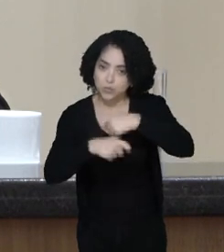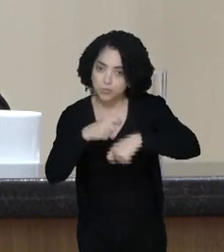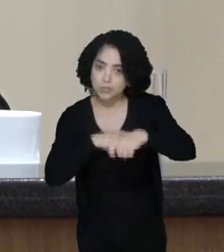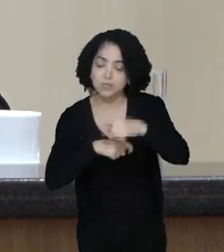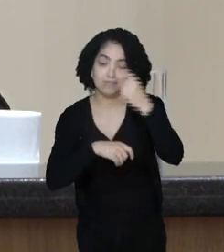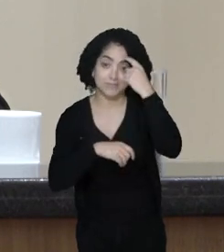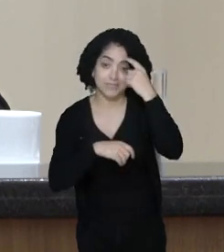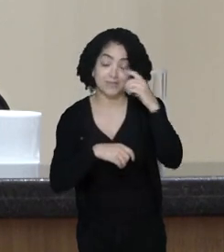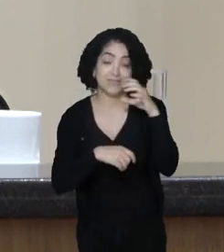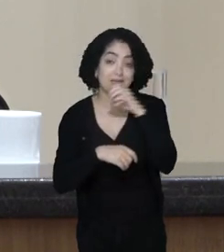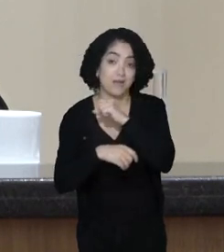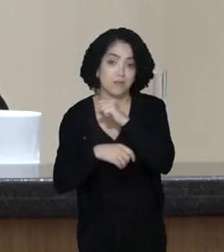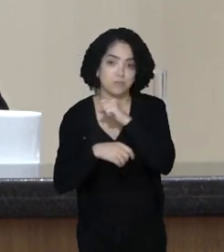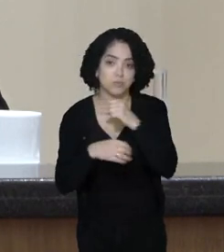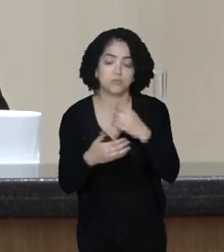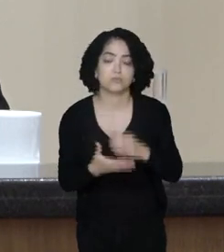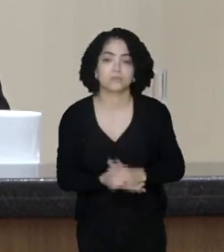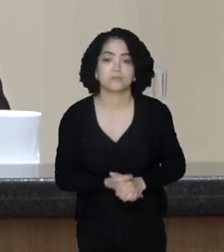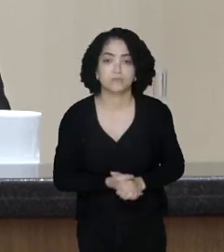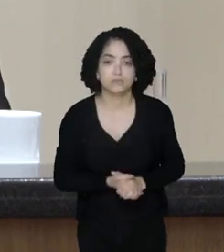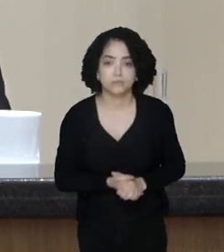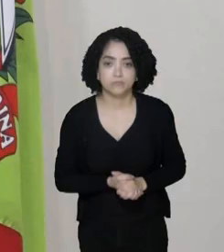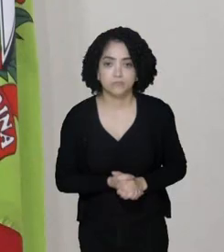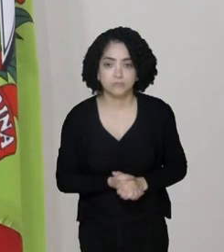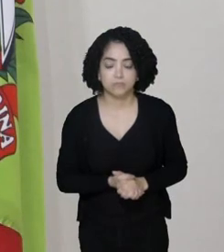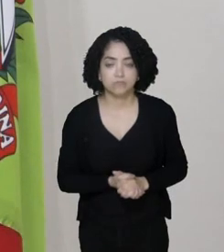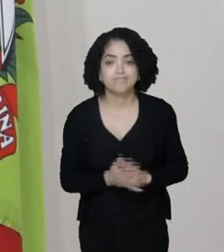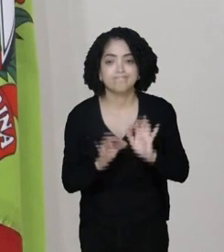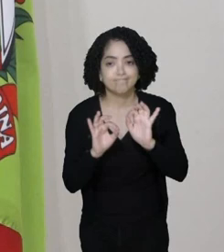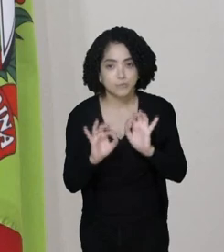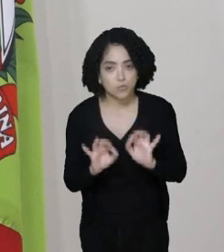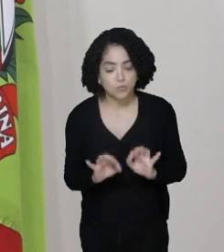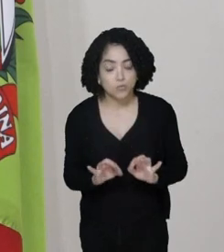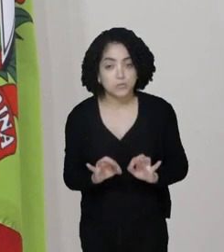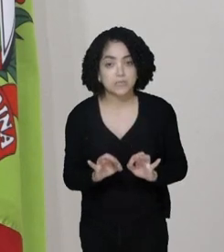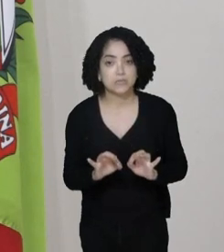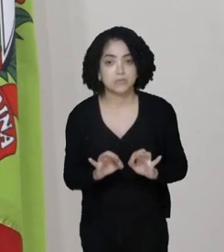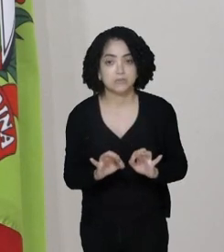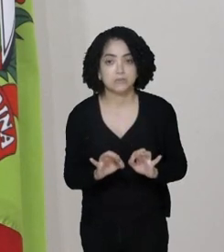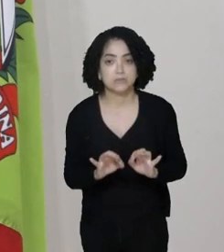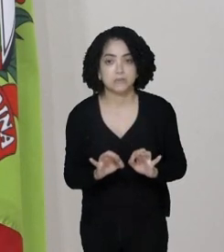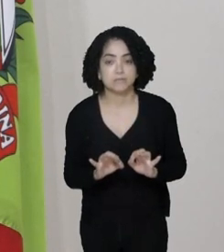rapidamente essa ação do governo. Bom, com certeza, deputado Ismael,